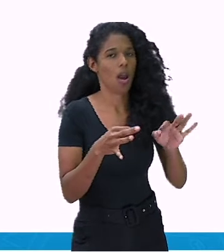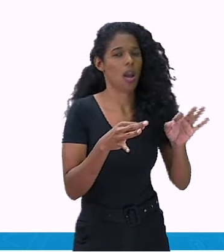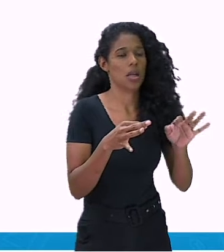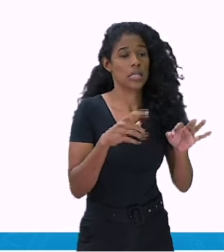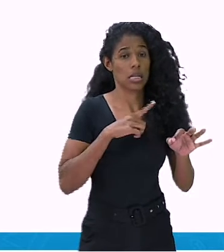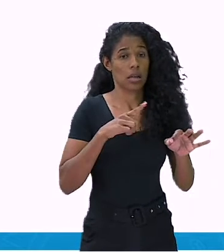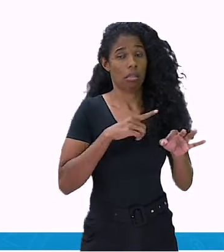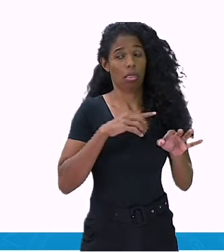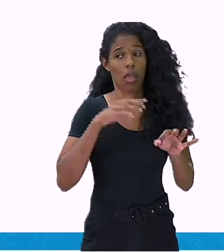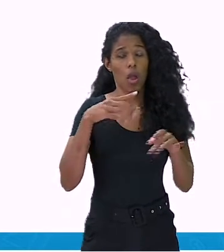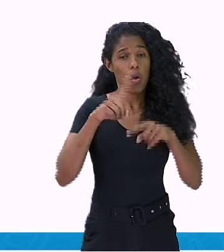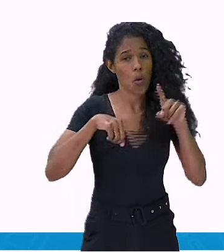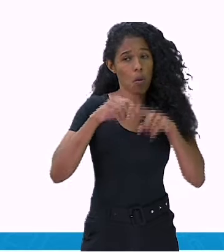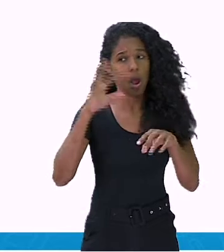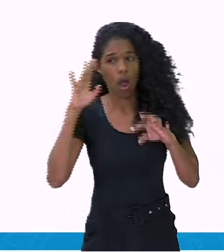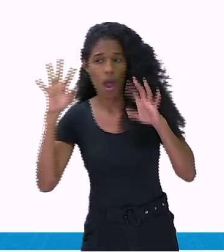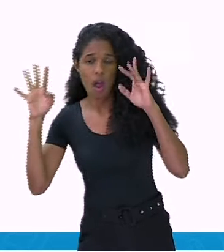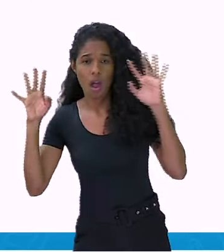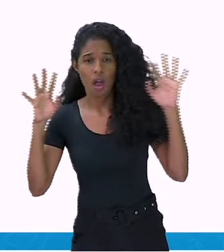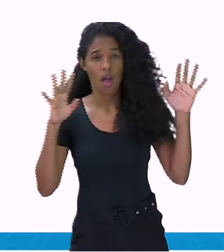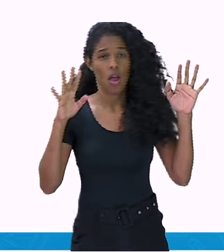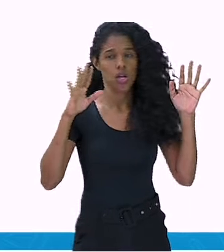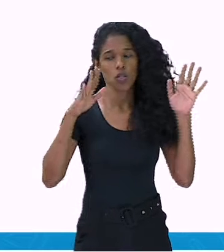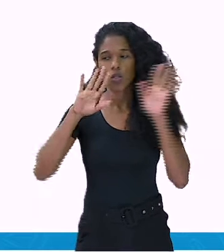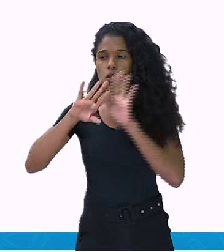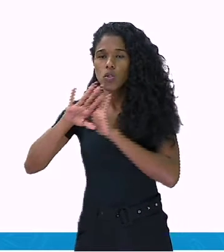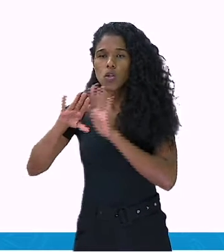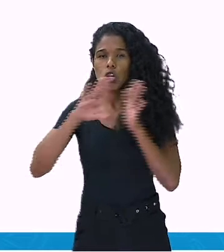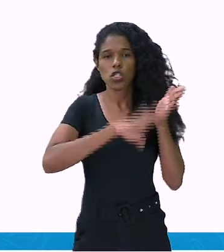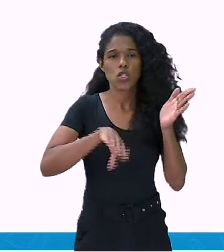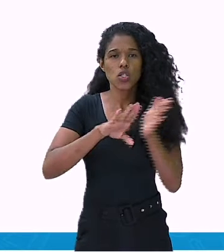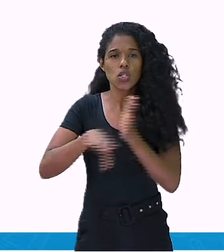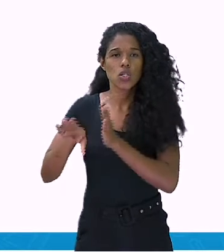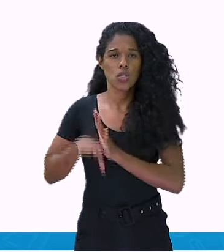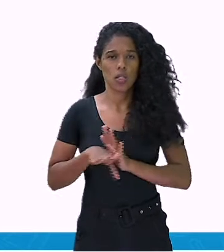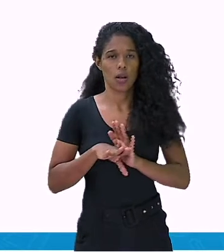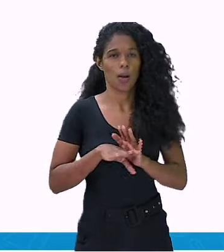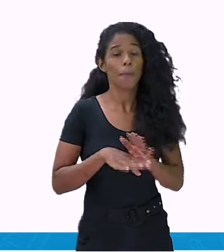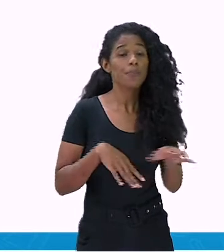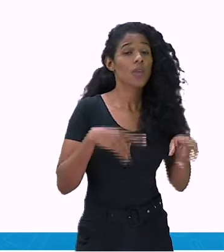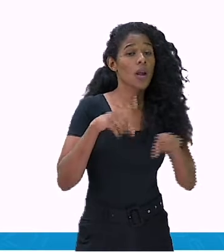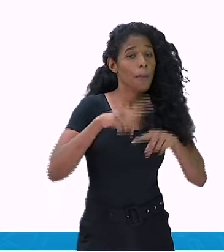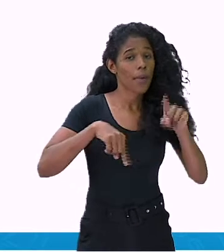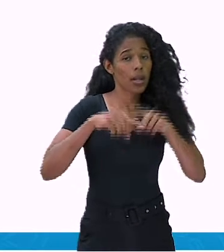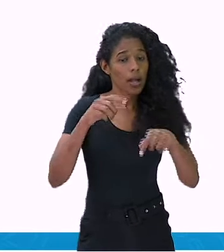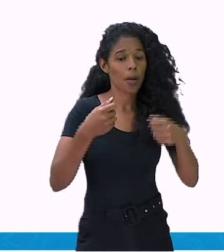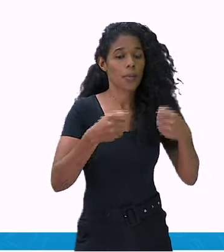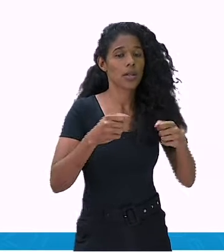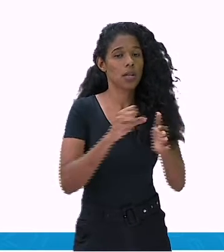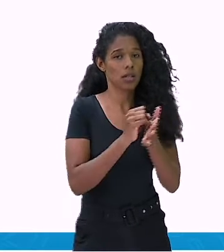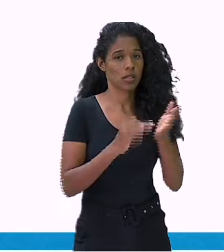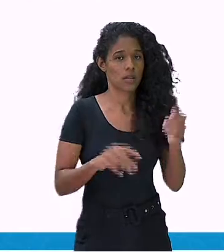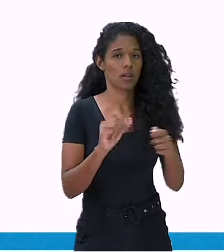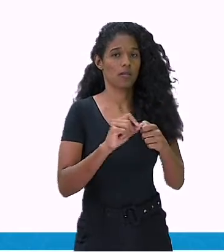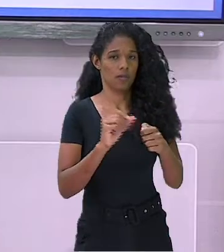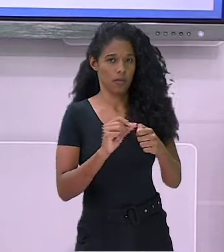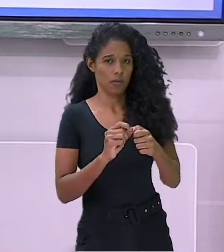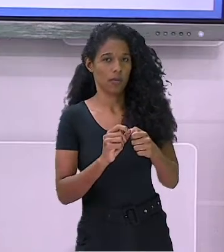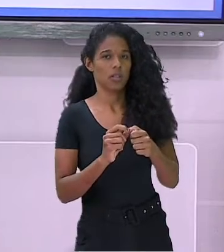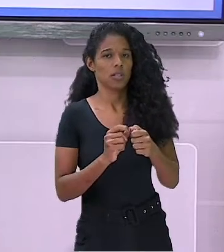E separe os materiais necessários. Transmita confiança e não tenha pressa em realizar atividade.